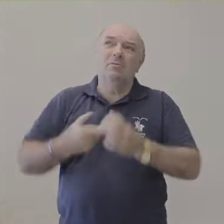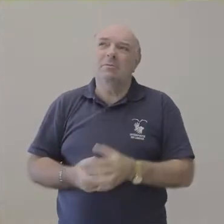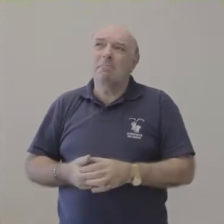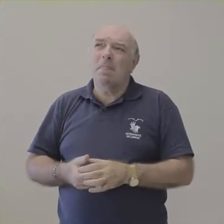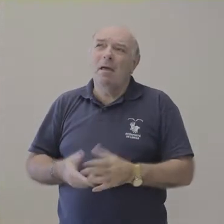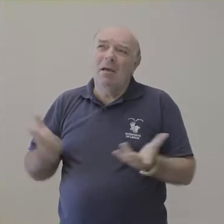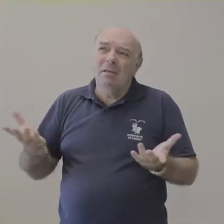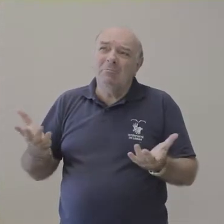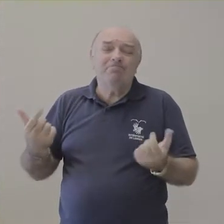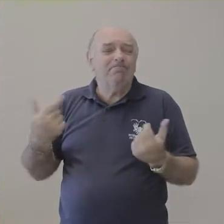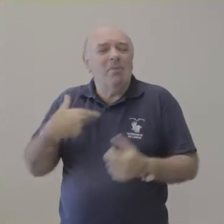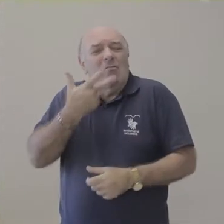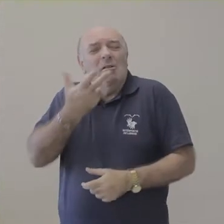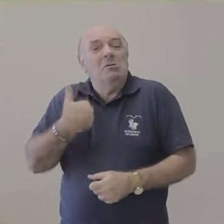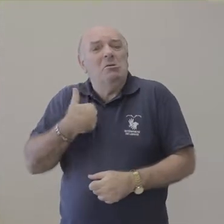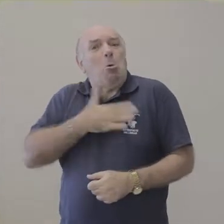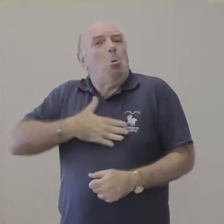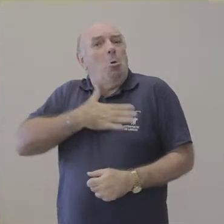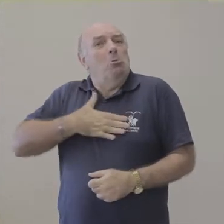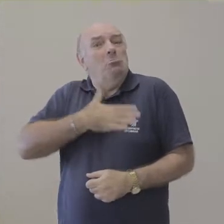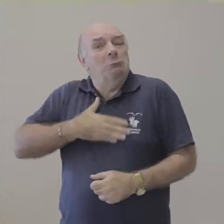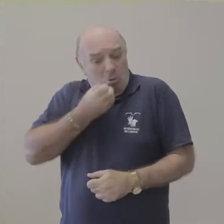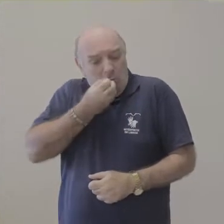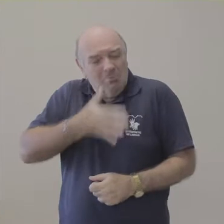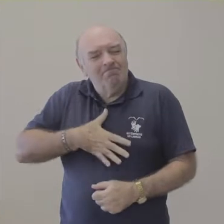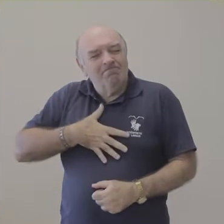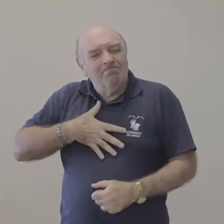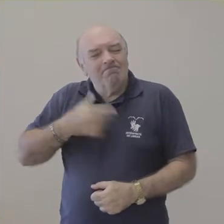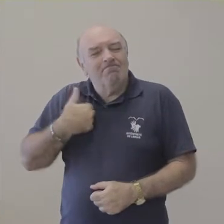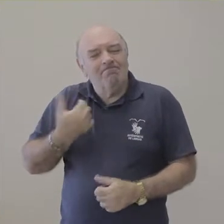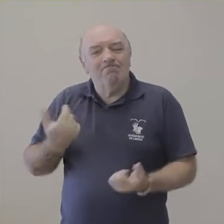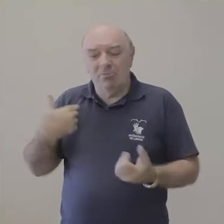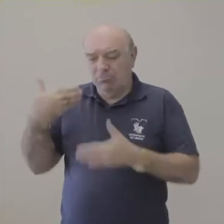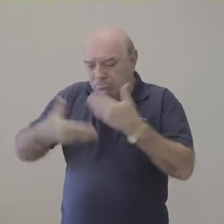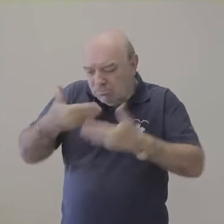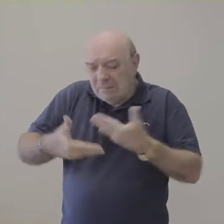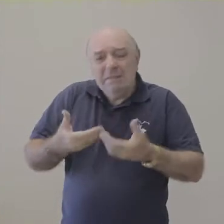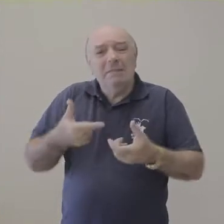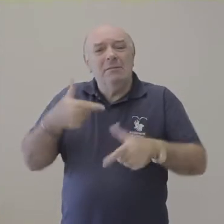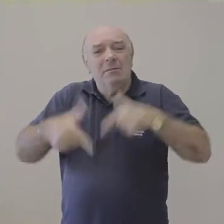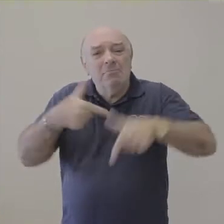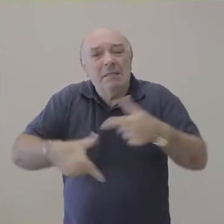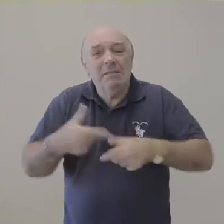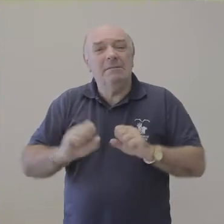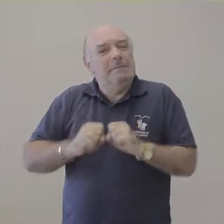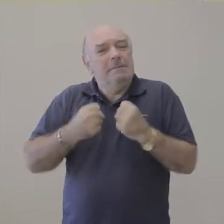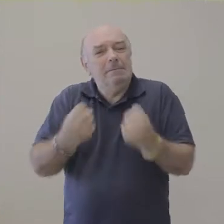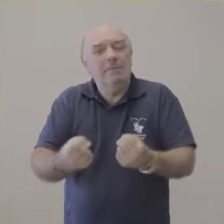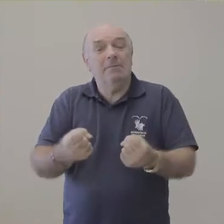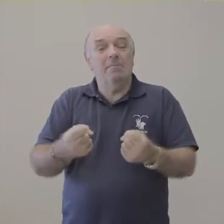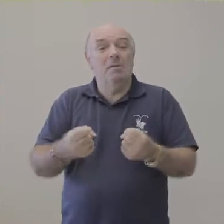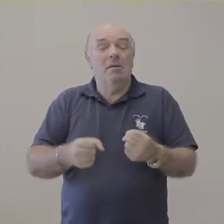diria, de satisfação. Eu sempre trabalhei com muito empenho na universidade, tanto na parte administrativa